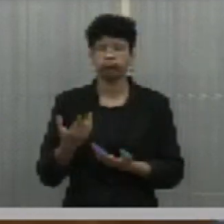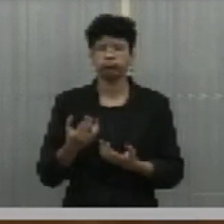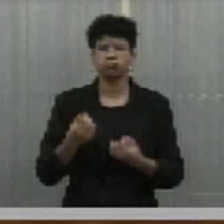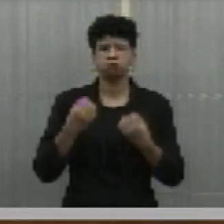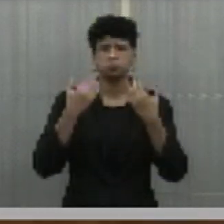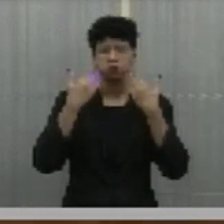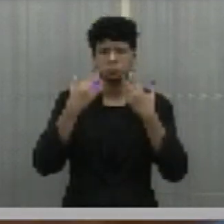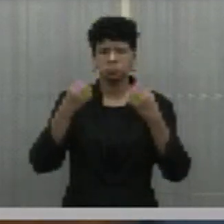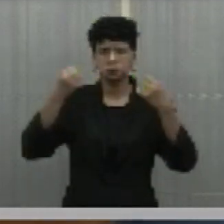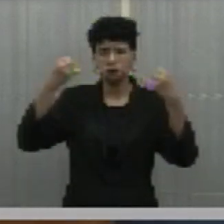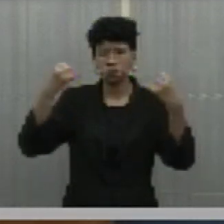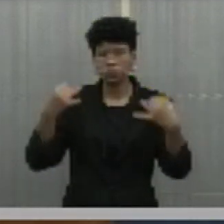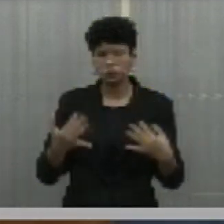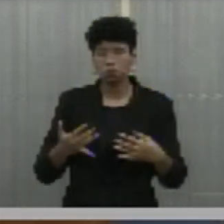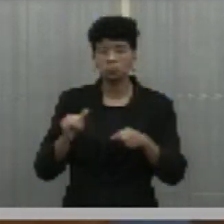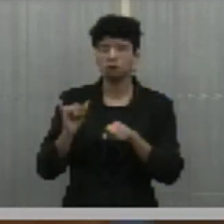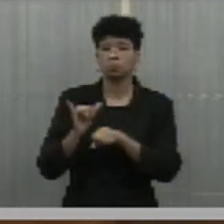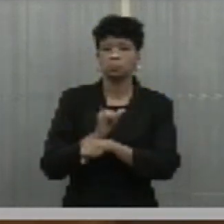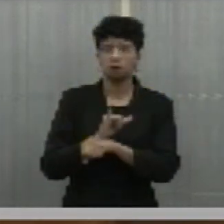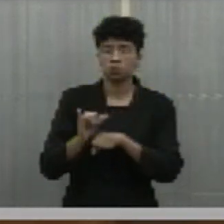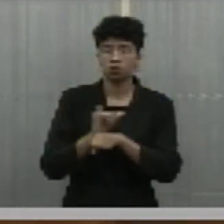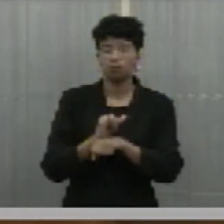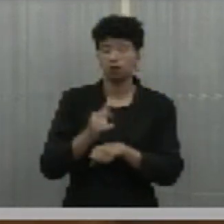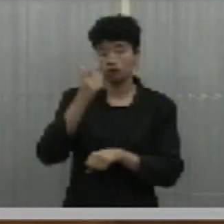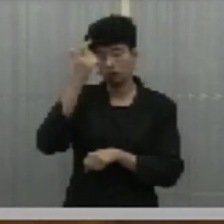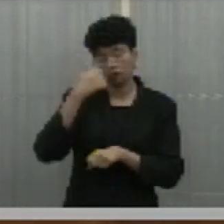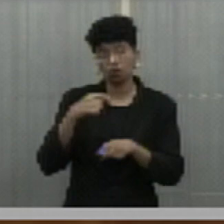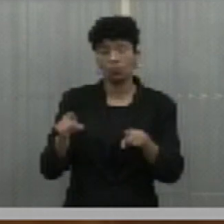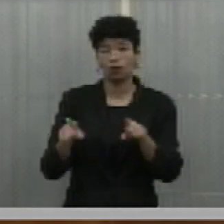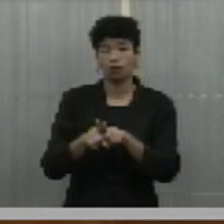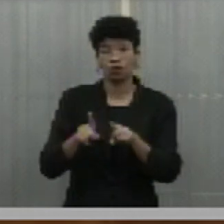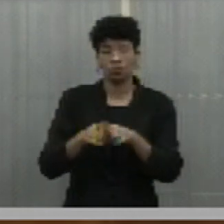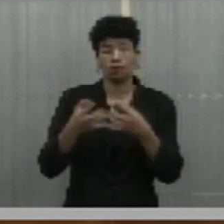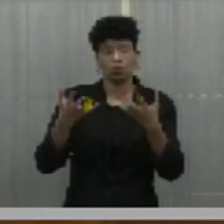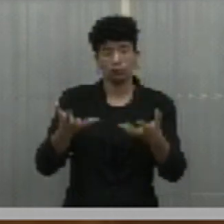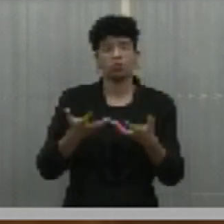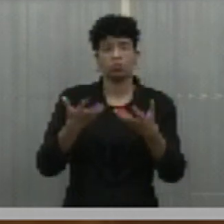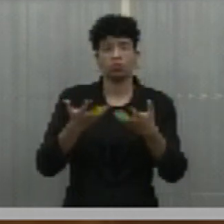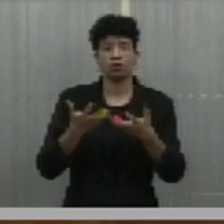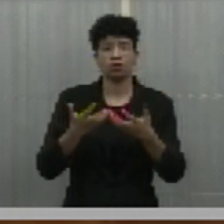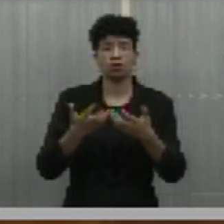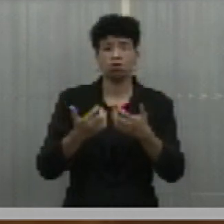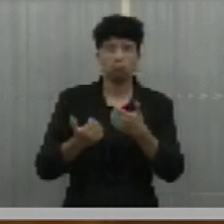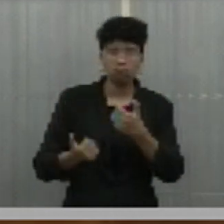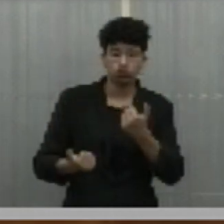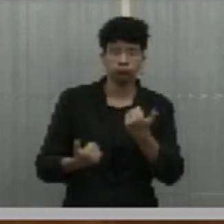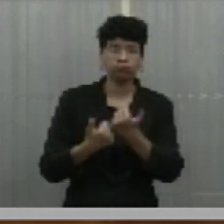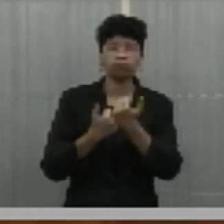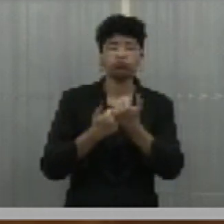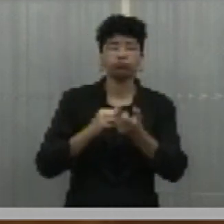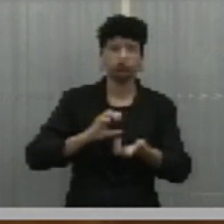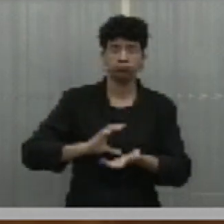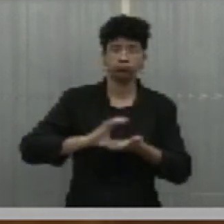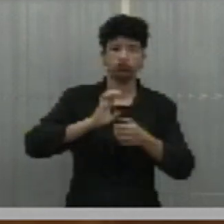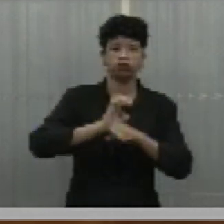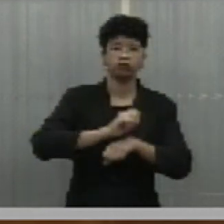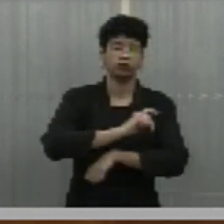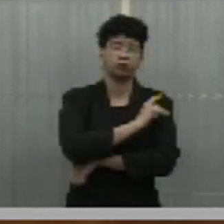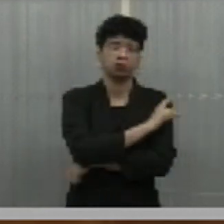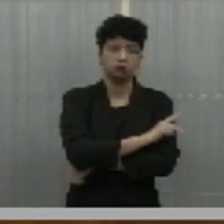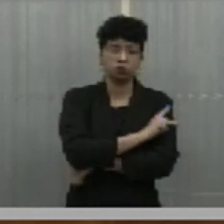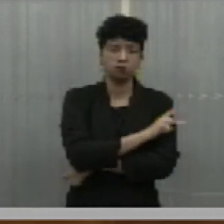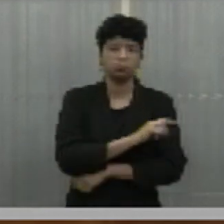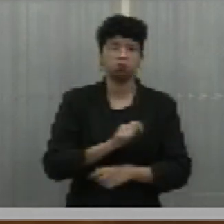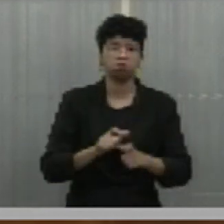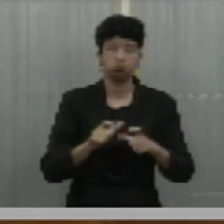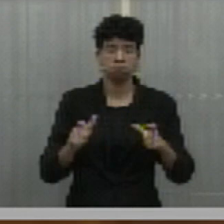as diretrizes de atuação às quais pretendo defender, no âmbito do Conselho Estadual de Educação, como a expansão do